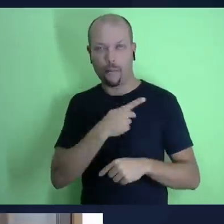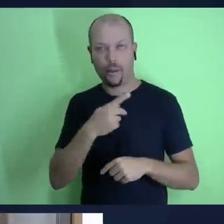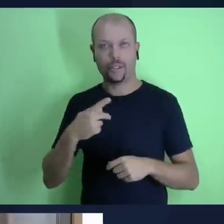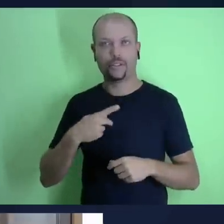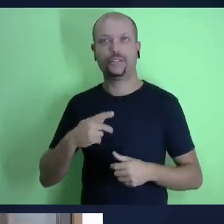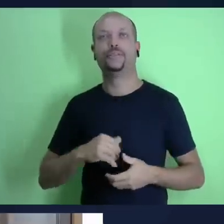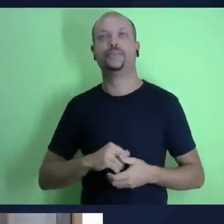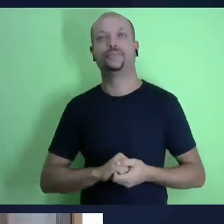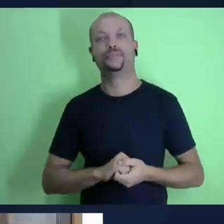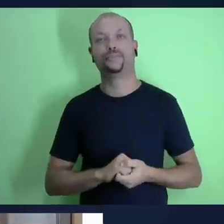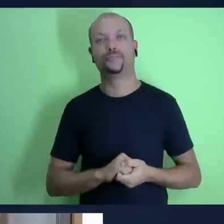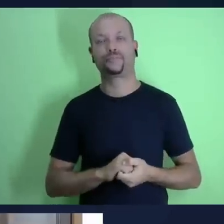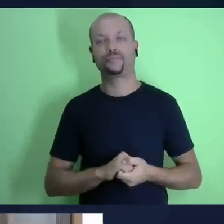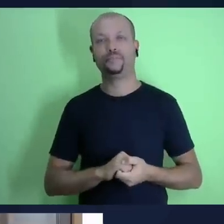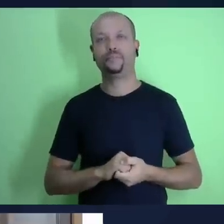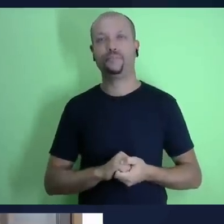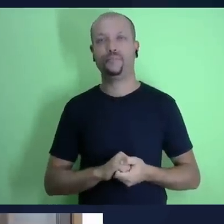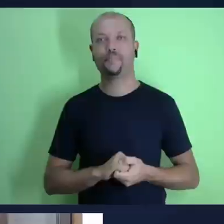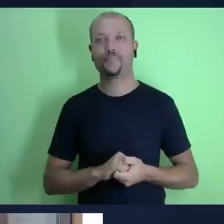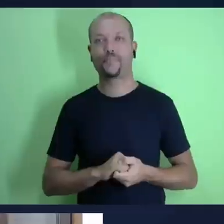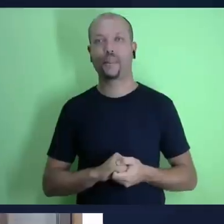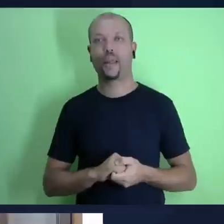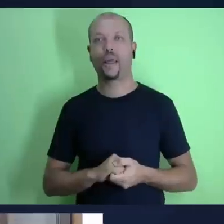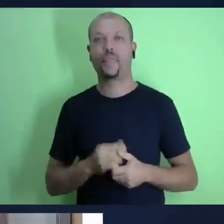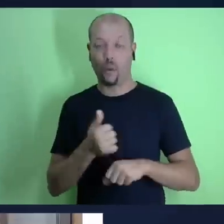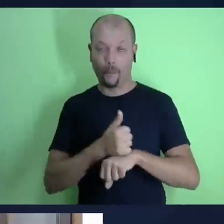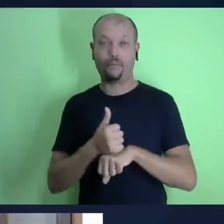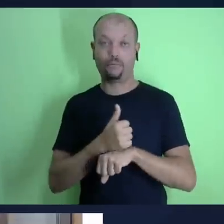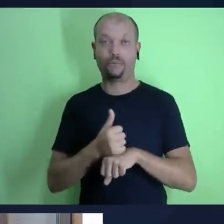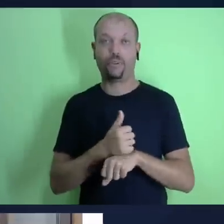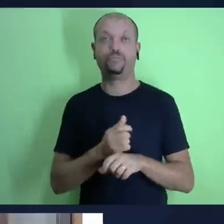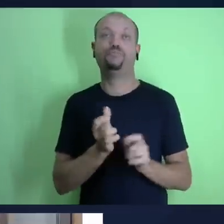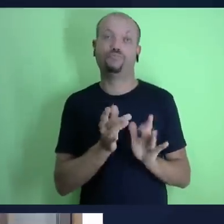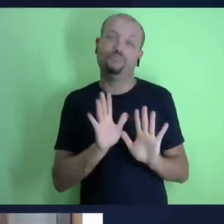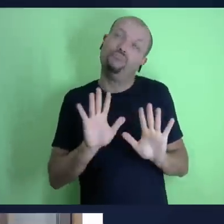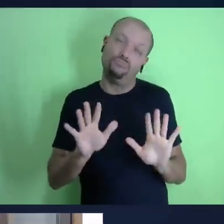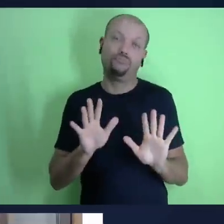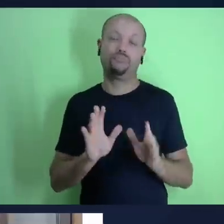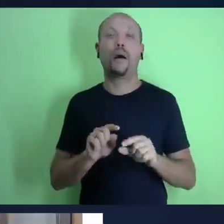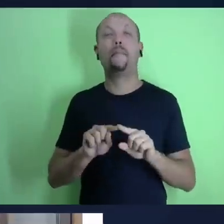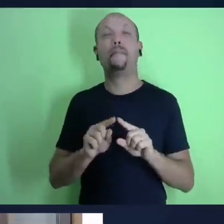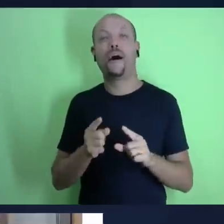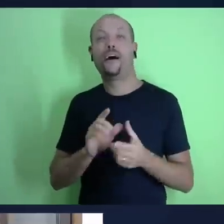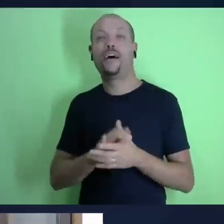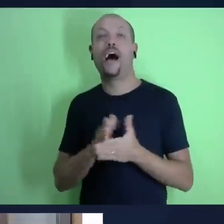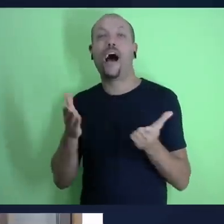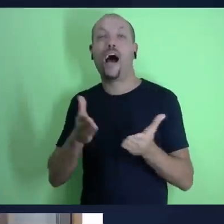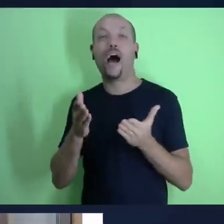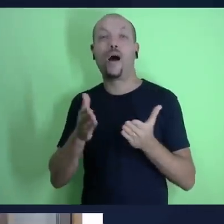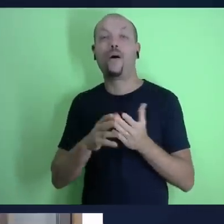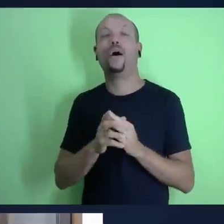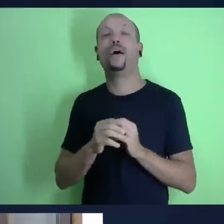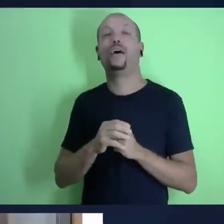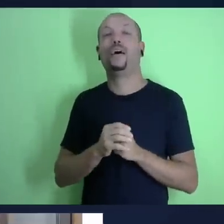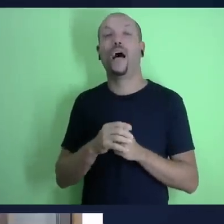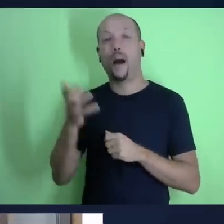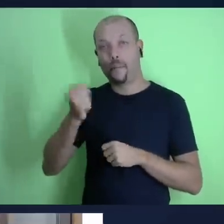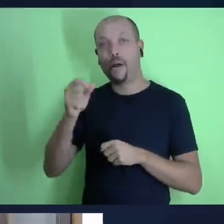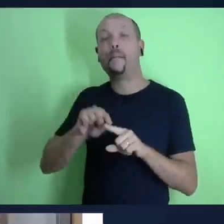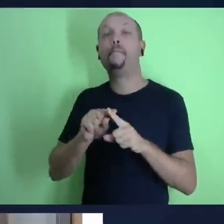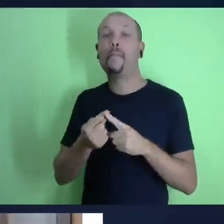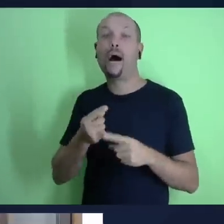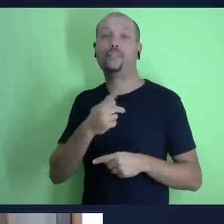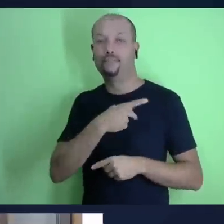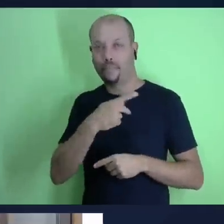aposentou-se é efetivamente do ministério pastoral de forma profissional digamos assim está